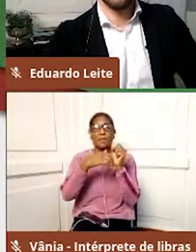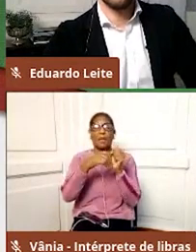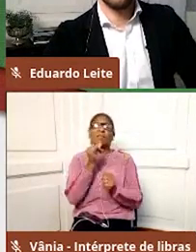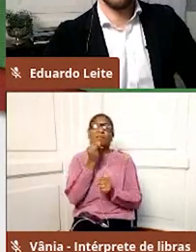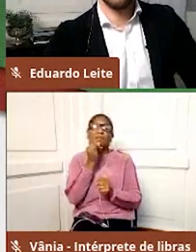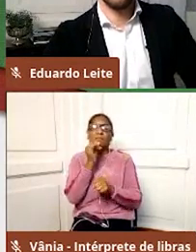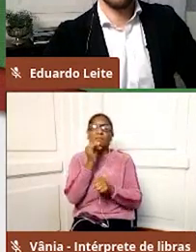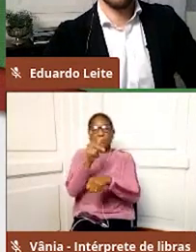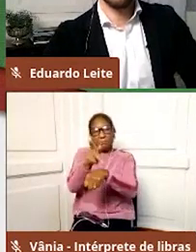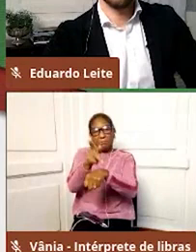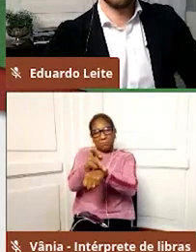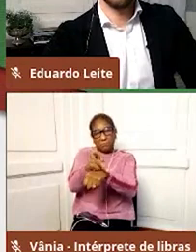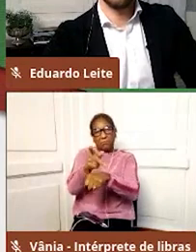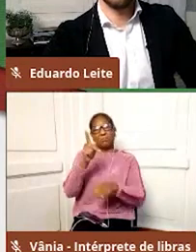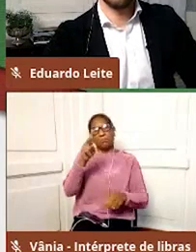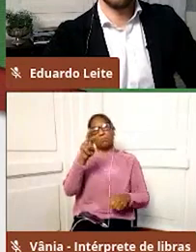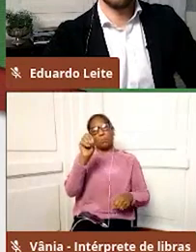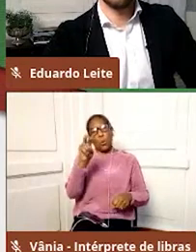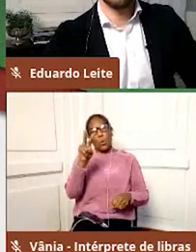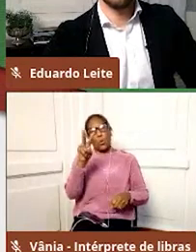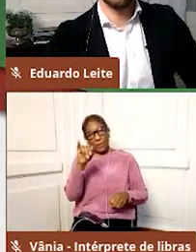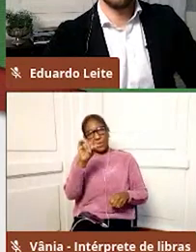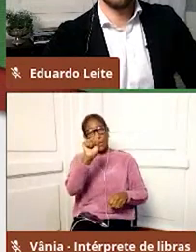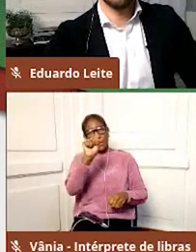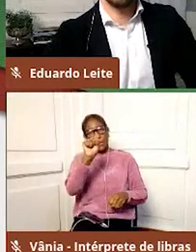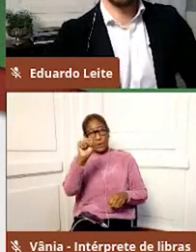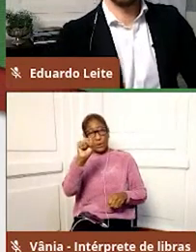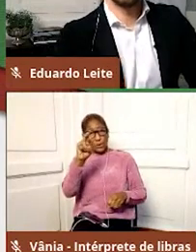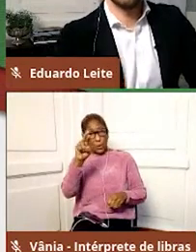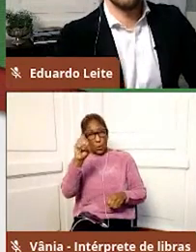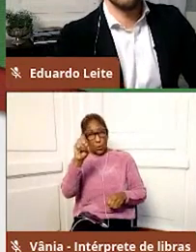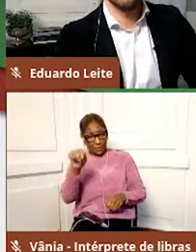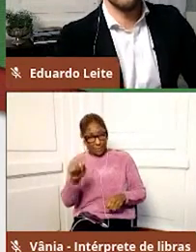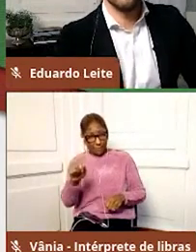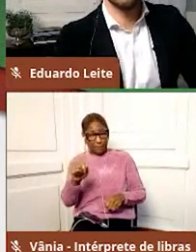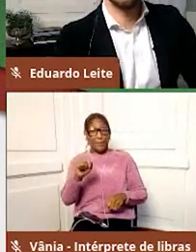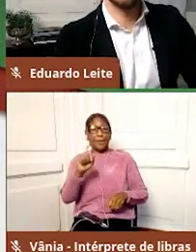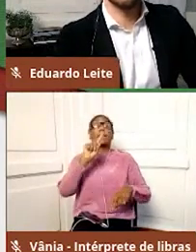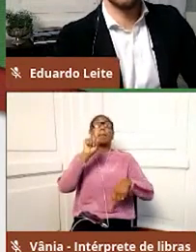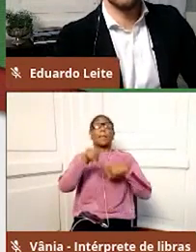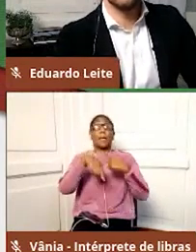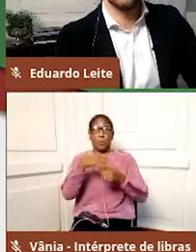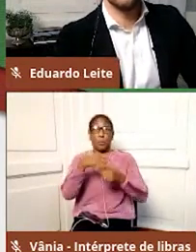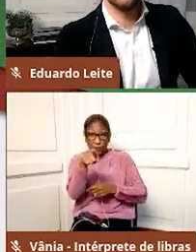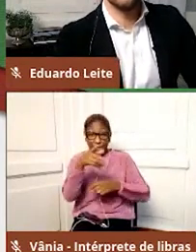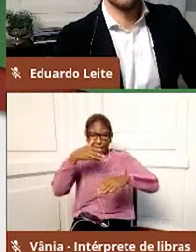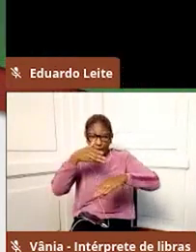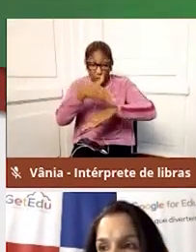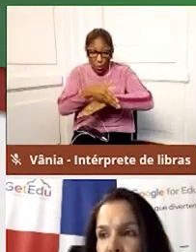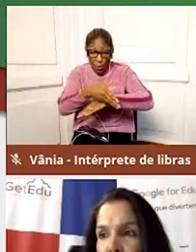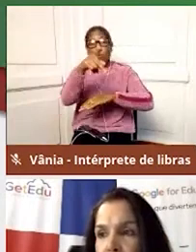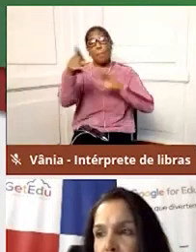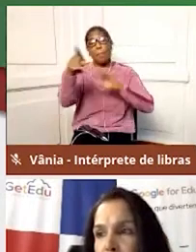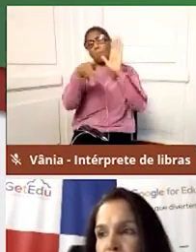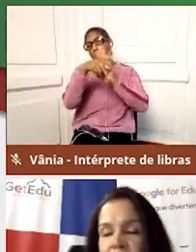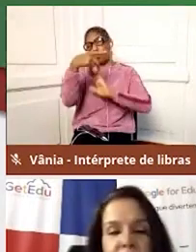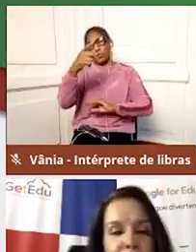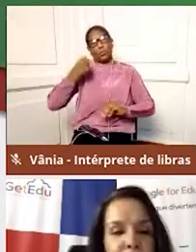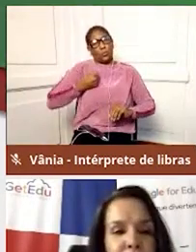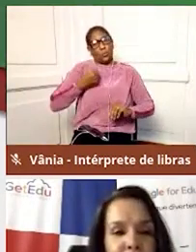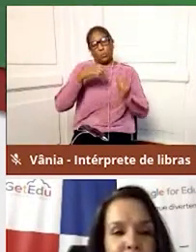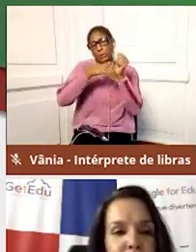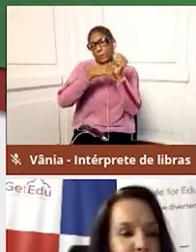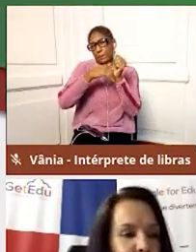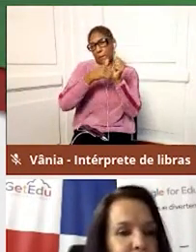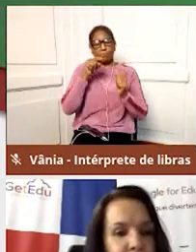É muito importante que, ao fazer o primeiro acesso, vocês façam a troca desta senha. Isso,